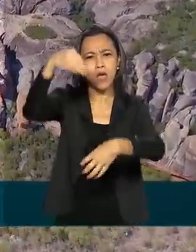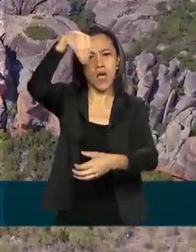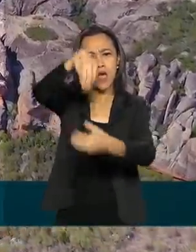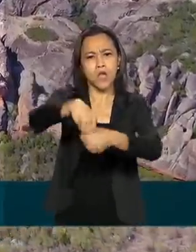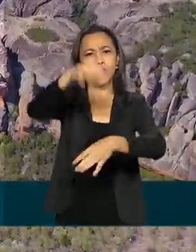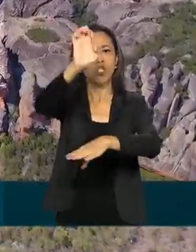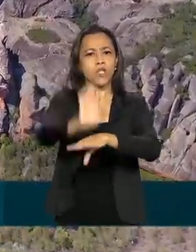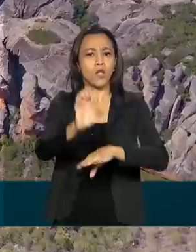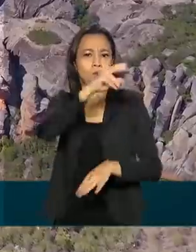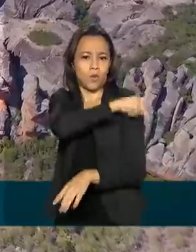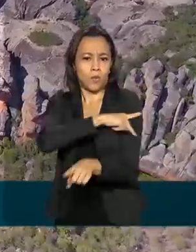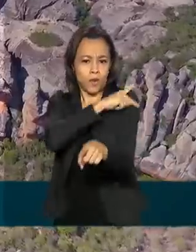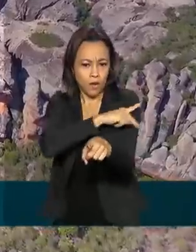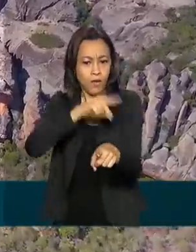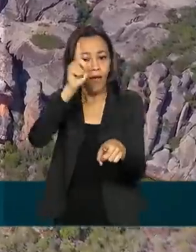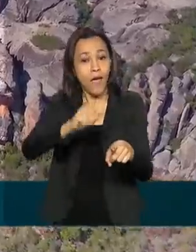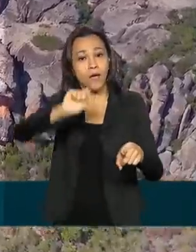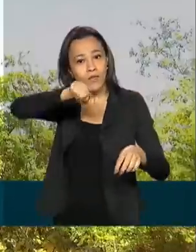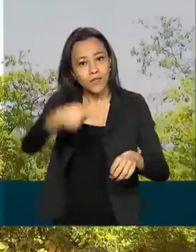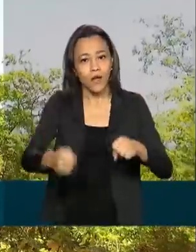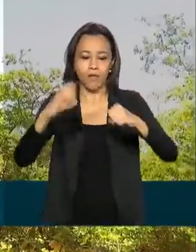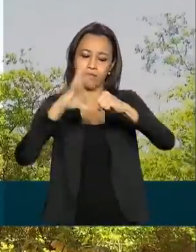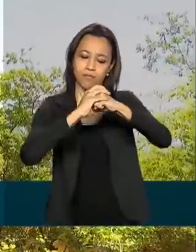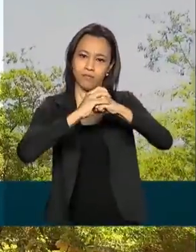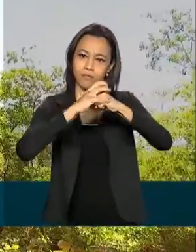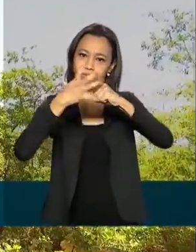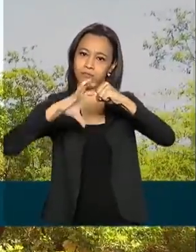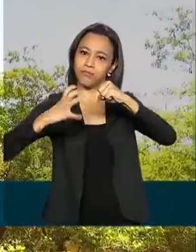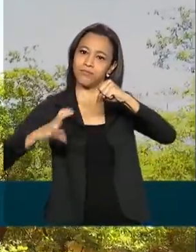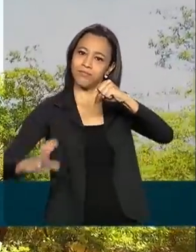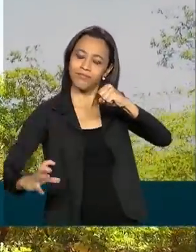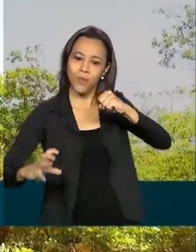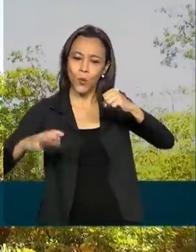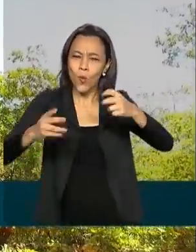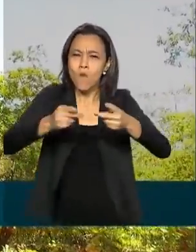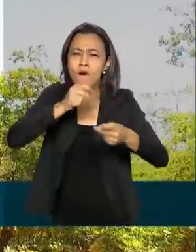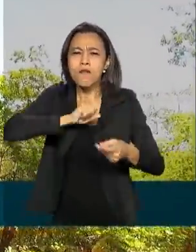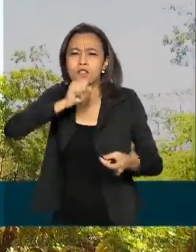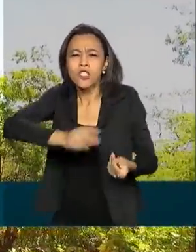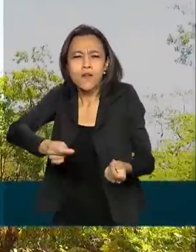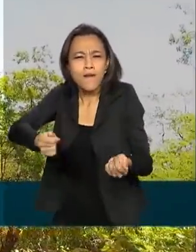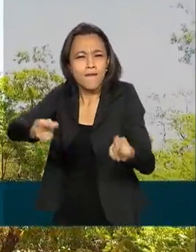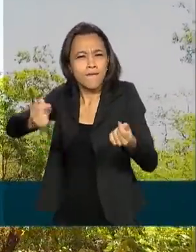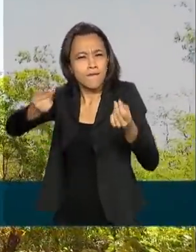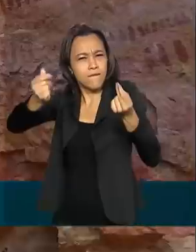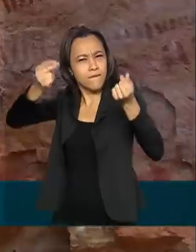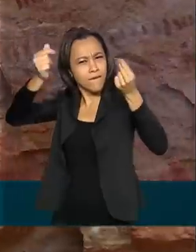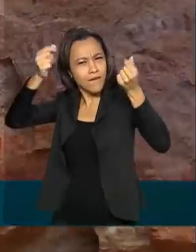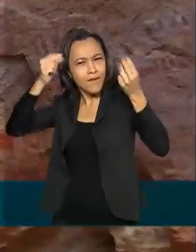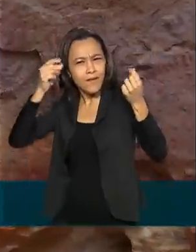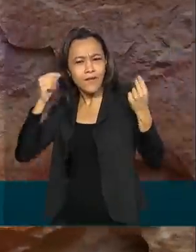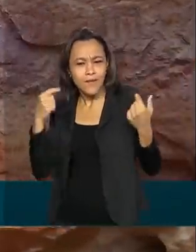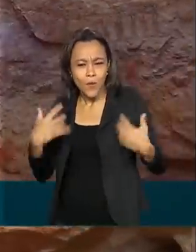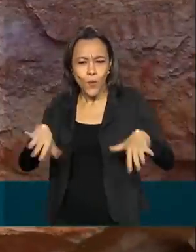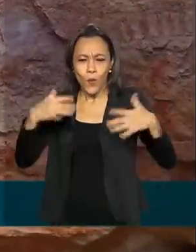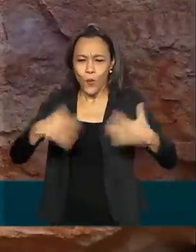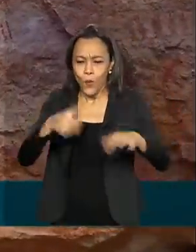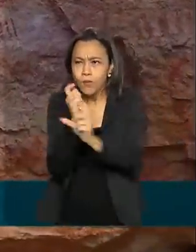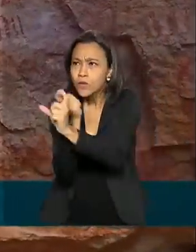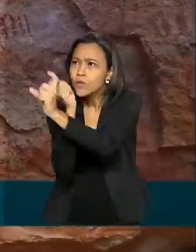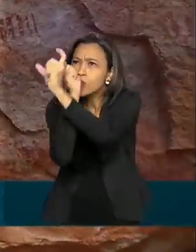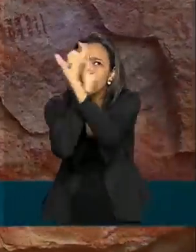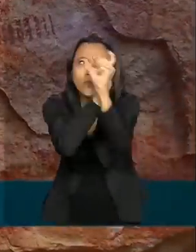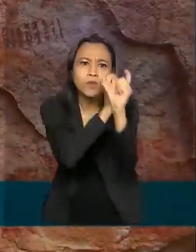fica o Parque Nacional da Serra da Capivara, que reúne a maior e mais antiga concentração de sítios arqueológicos das